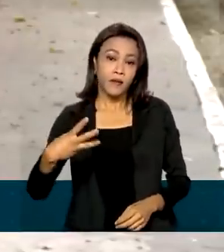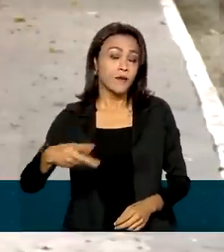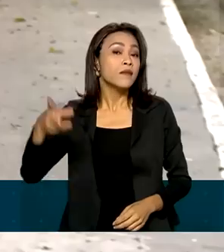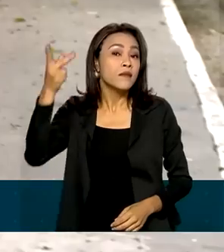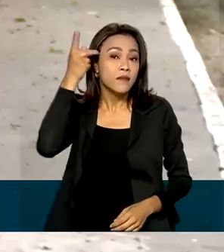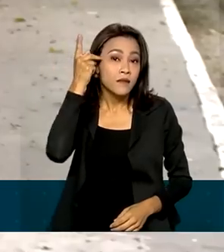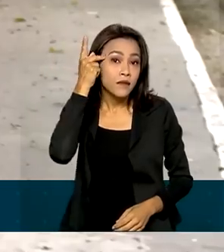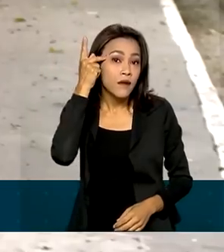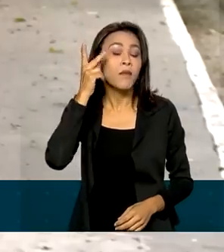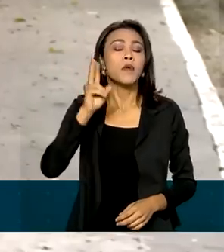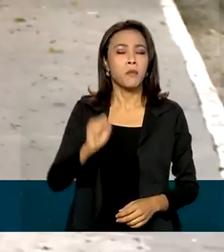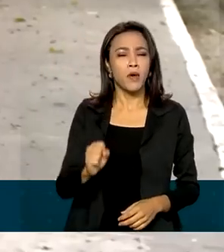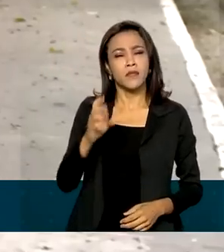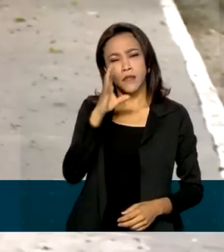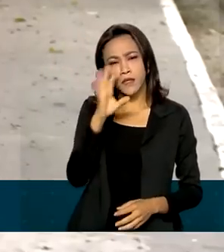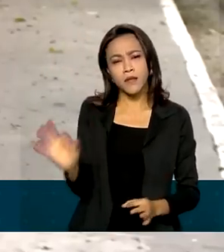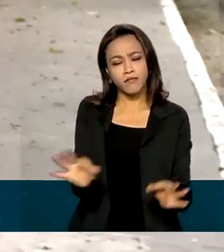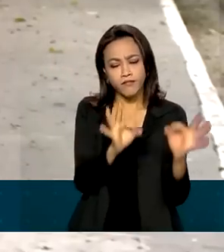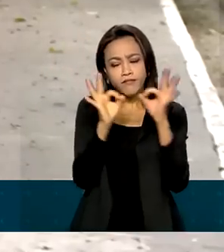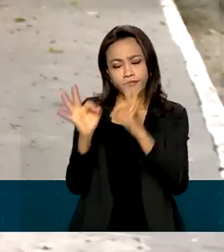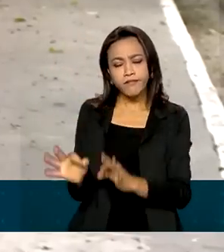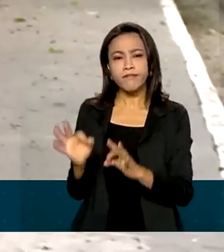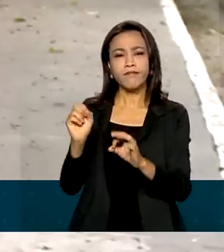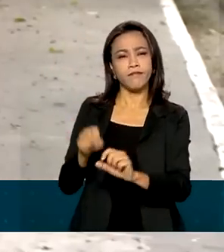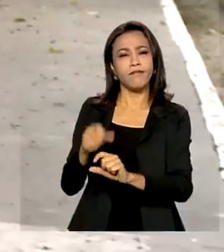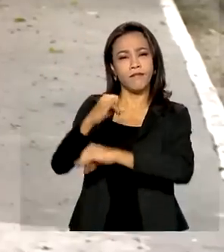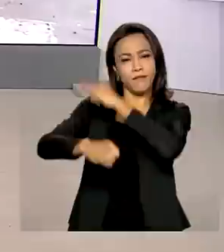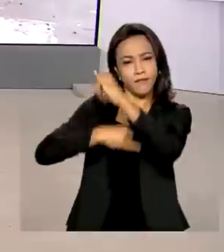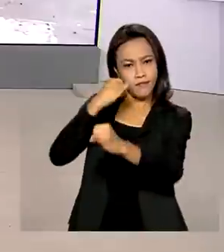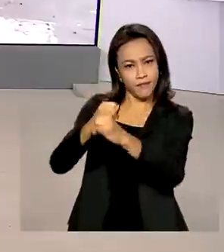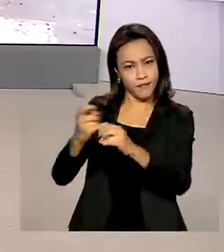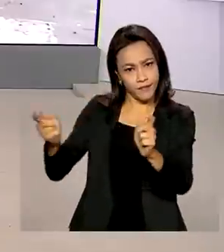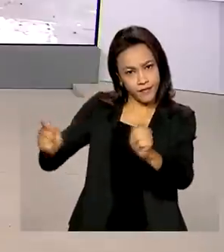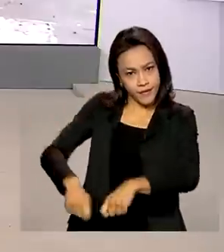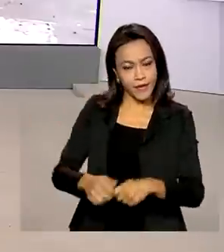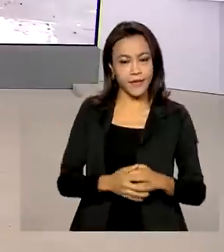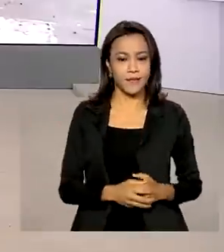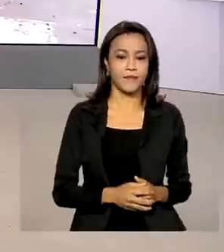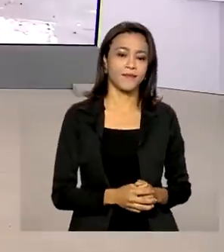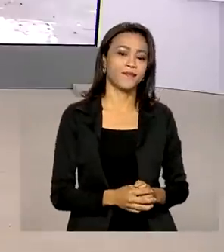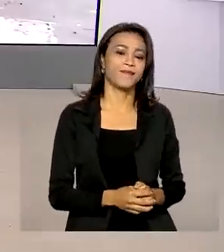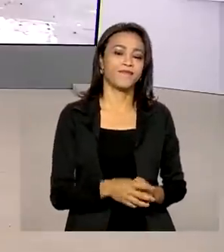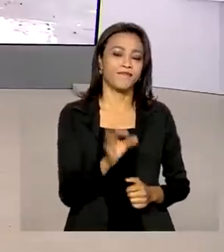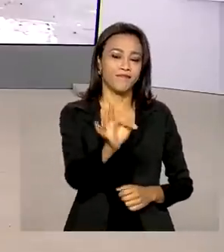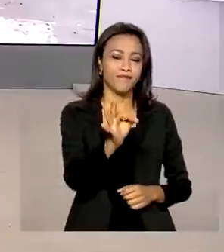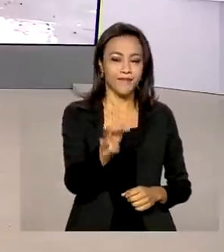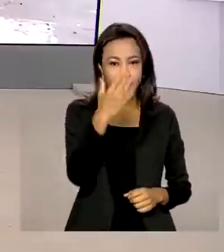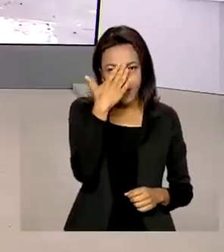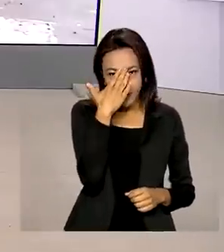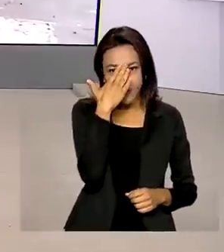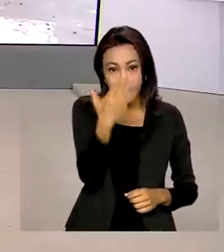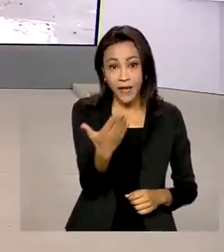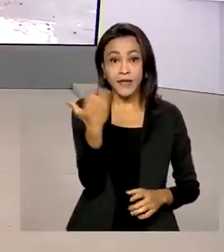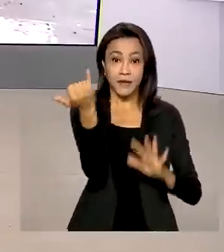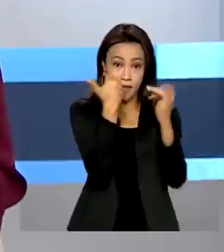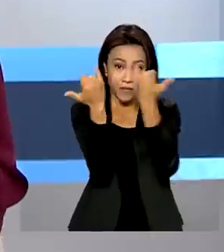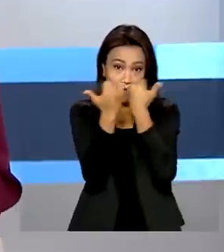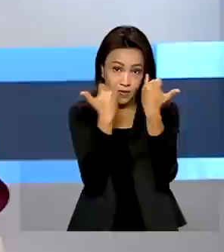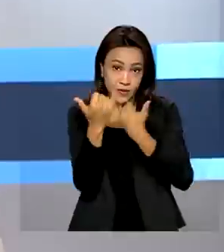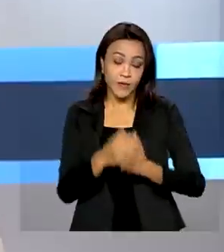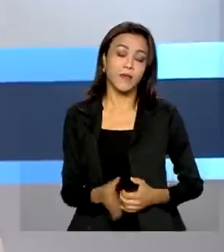ser acompanhada ao vivo pela internet. Renata, eu volto com você aí no estúdio. Tá certo, Érica. Obrigada pelas suas informações.